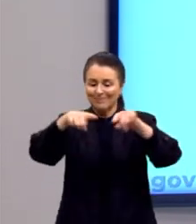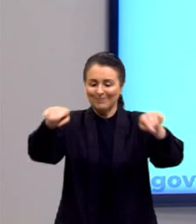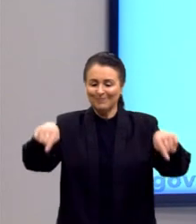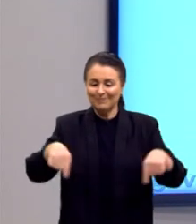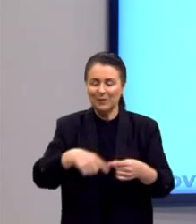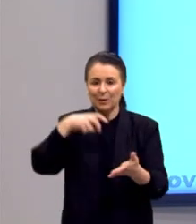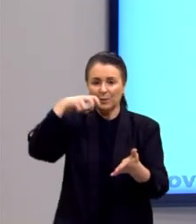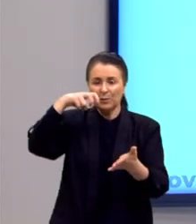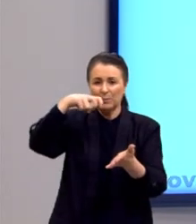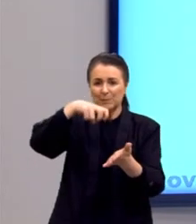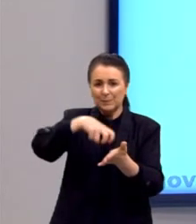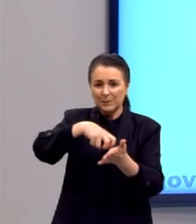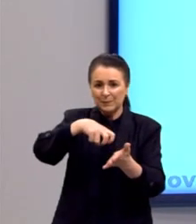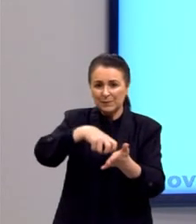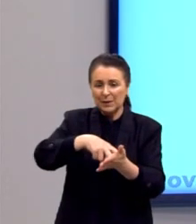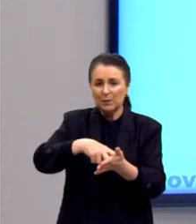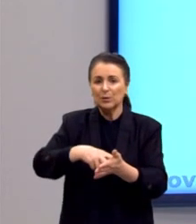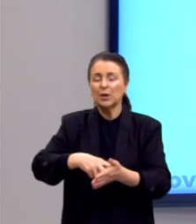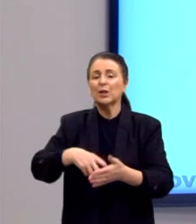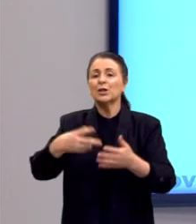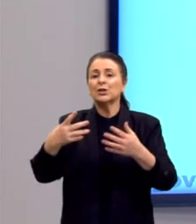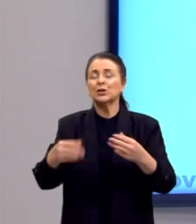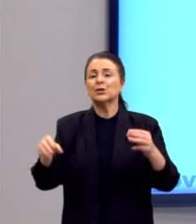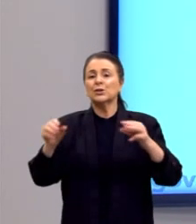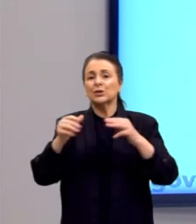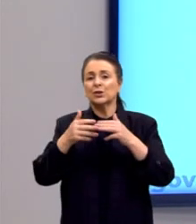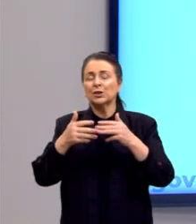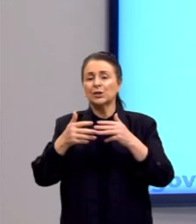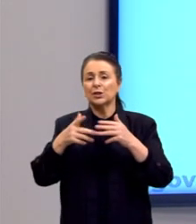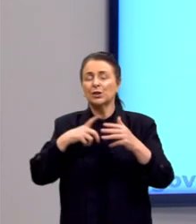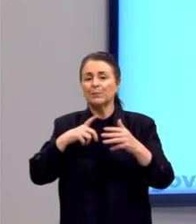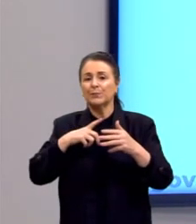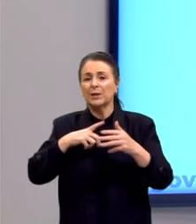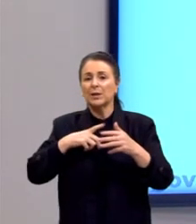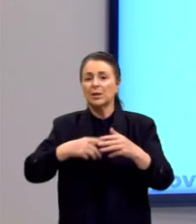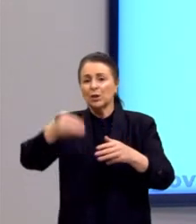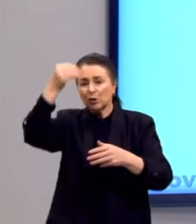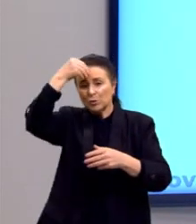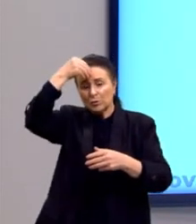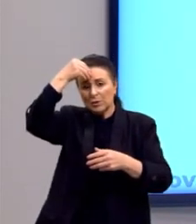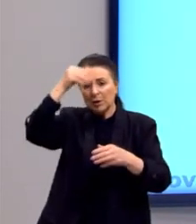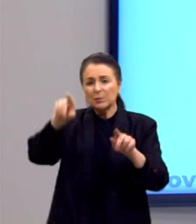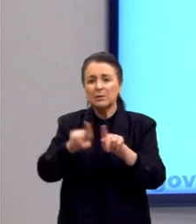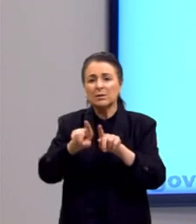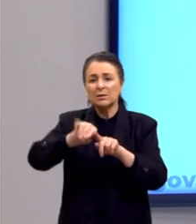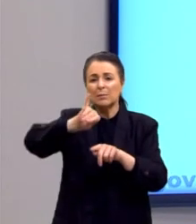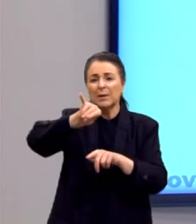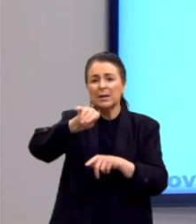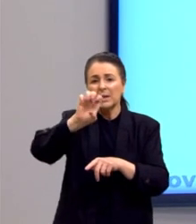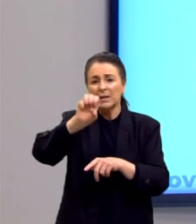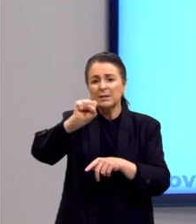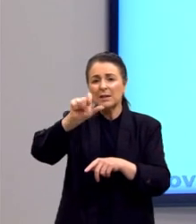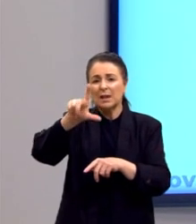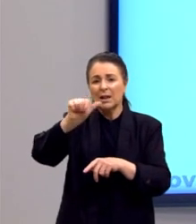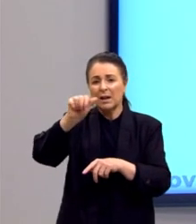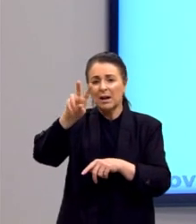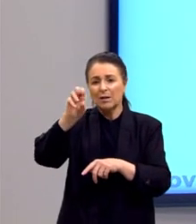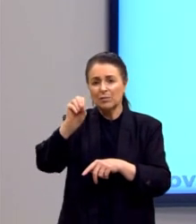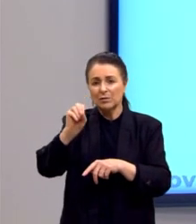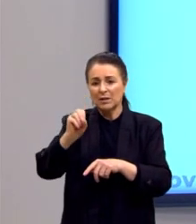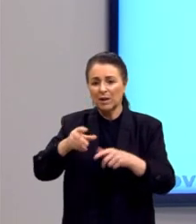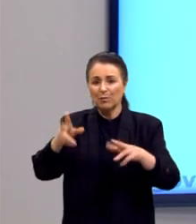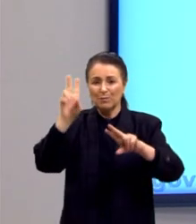judeus e eslavos presos em guetos e campos de concentração nazista quando fala da superioridade racial.